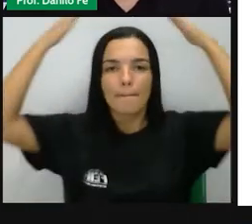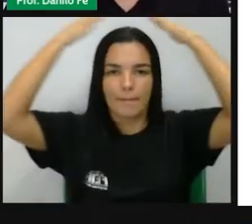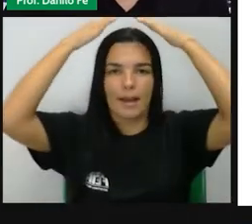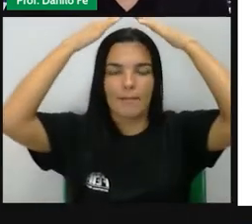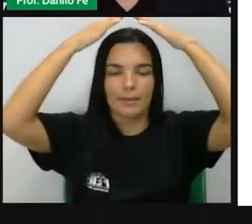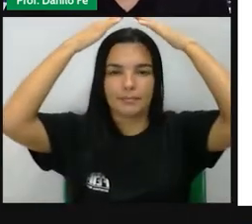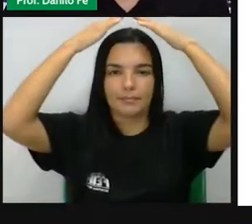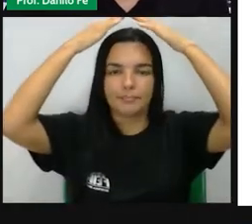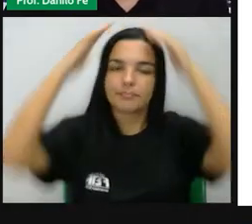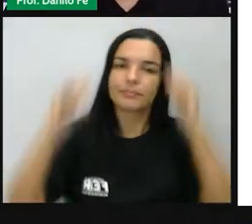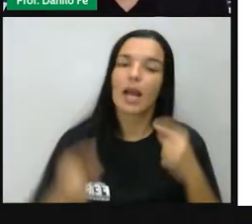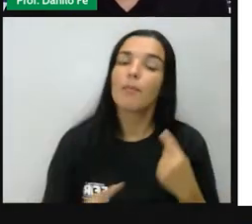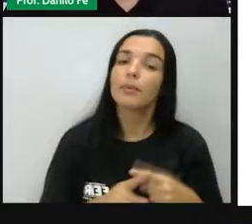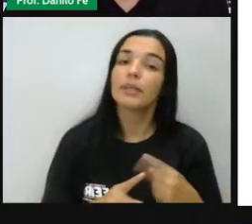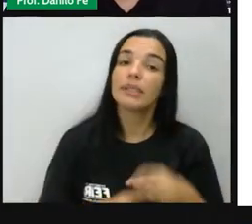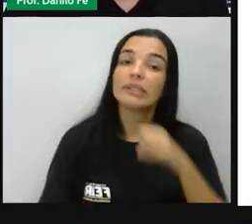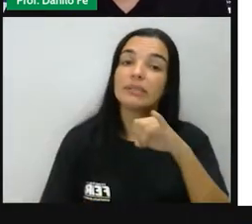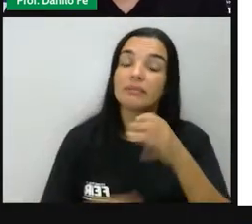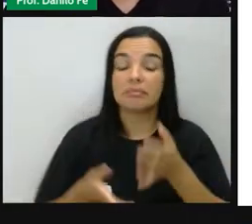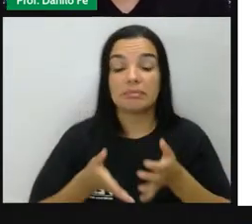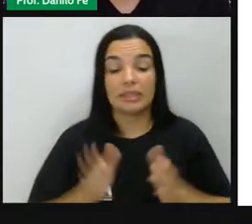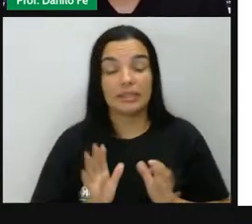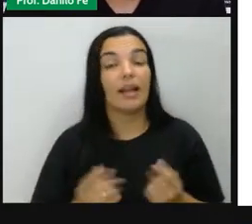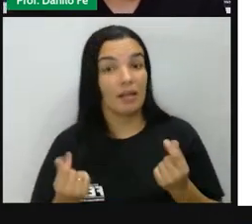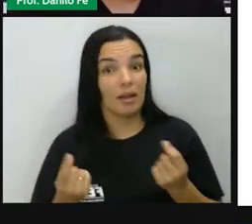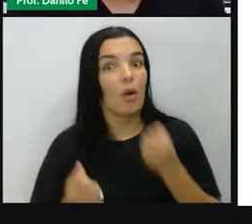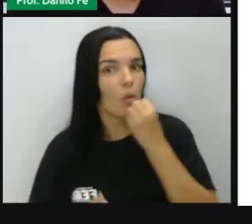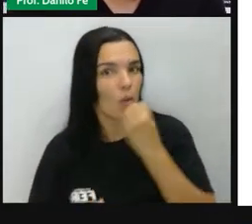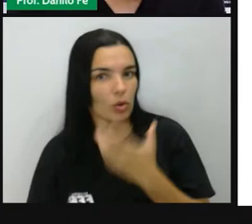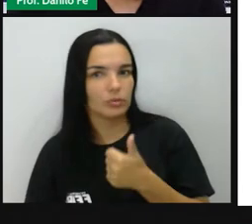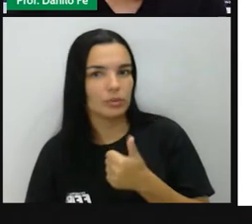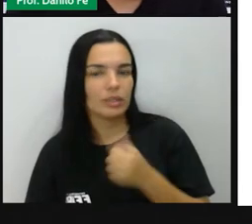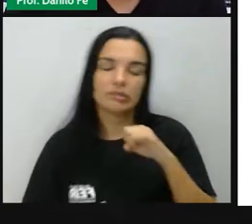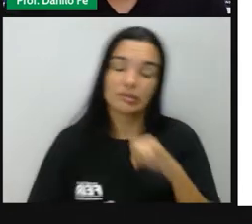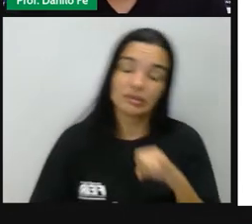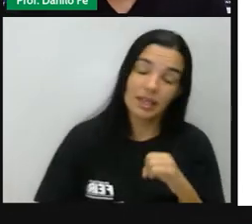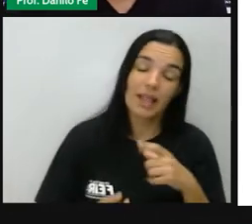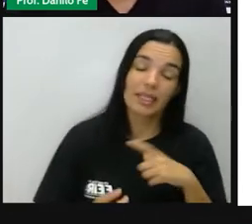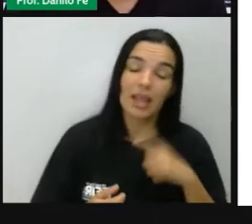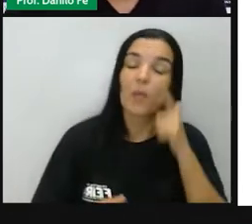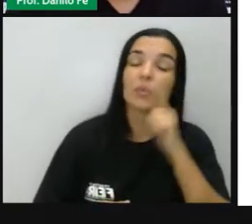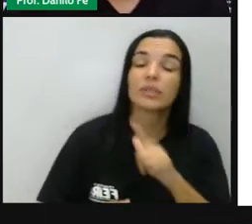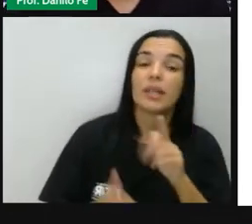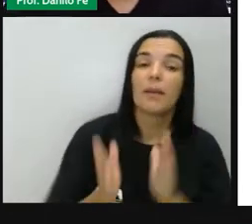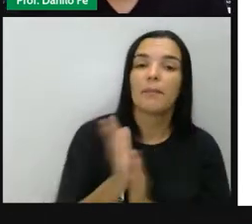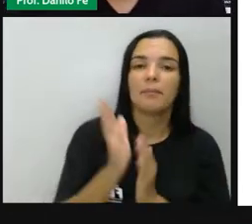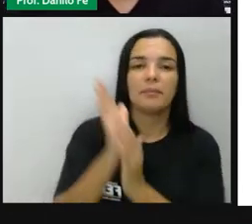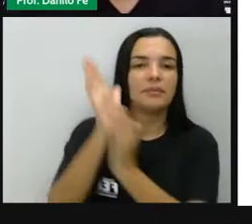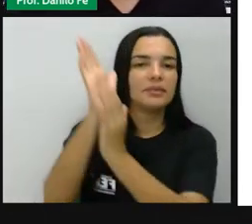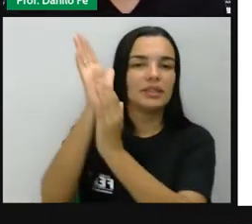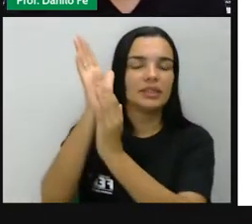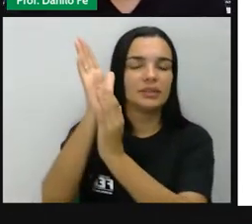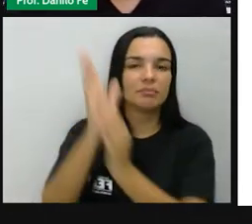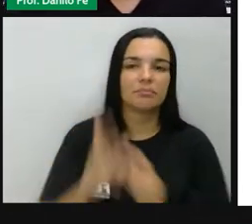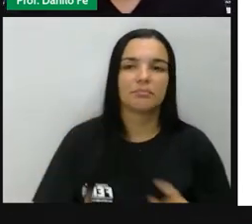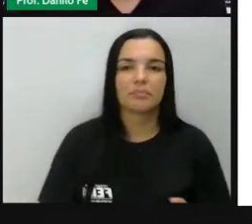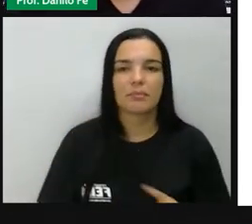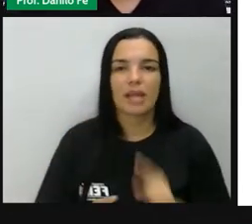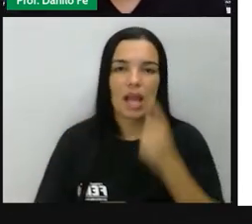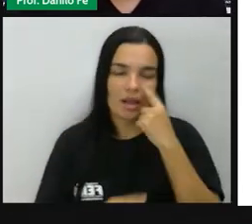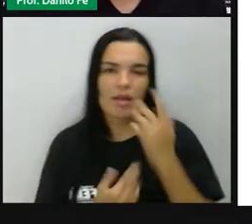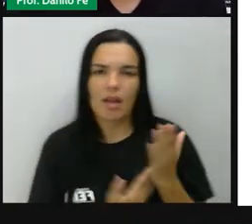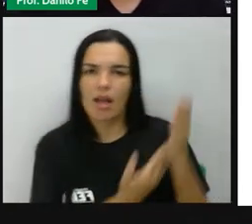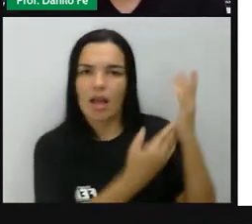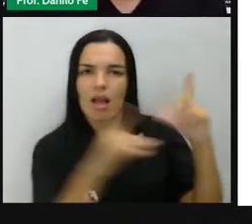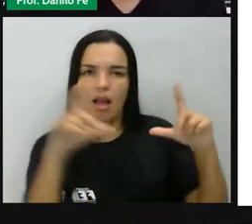você nascesse numa família nobre, você ia ter privilégios. Essa imagem, acho muito bacana, representa bem. Vocês veem